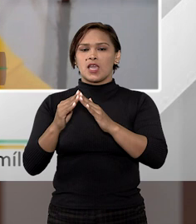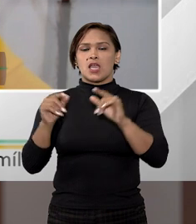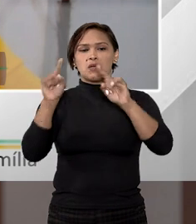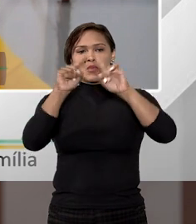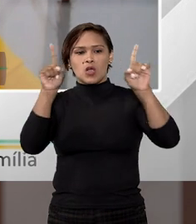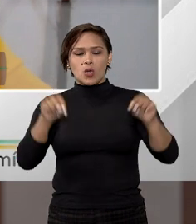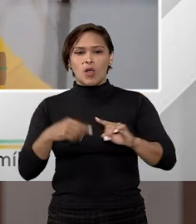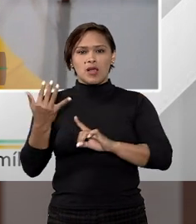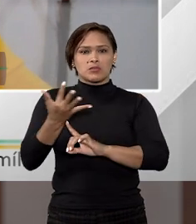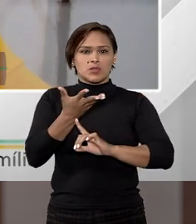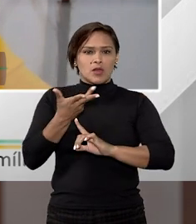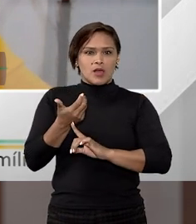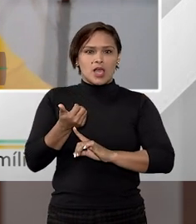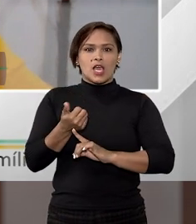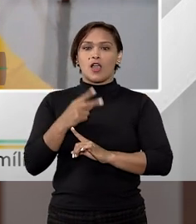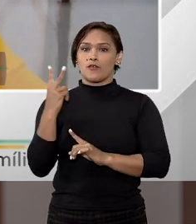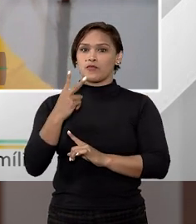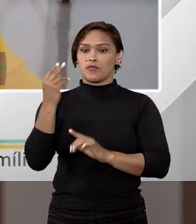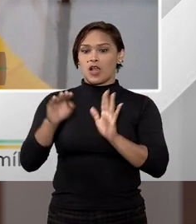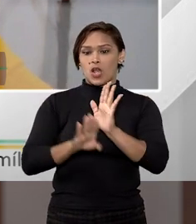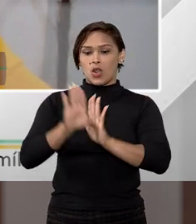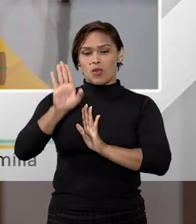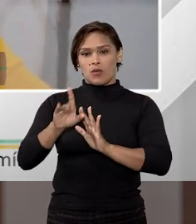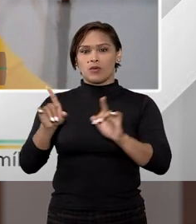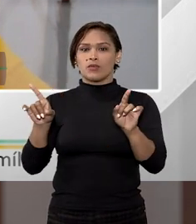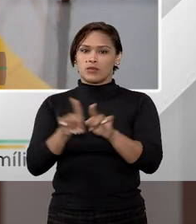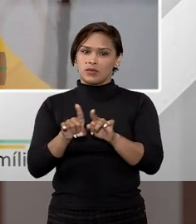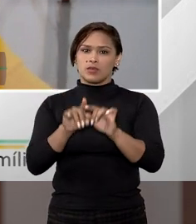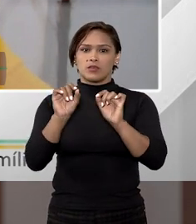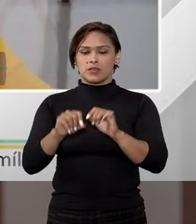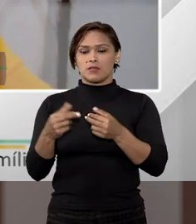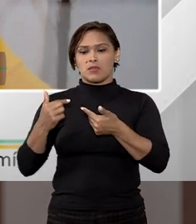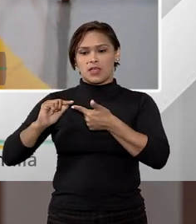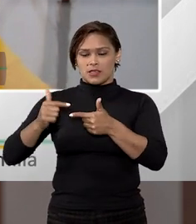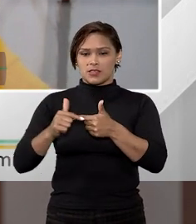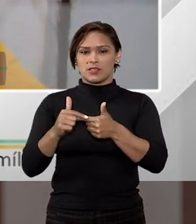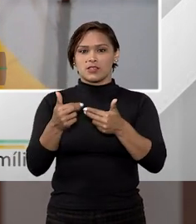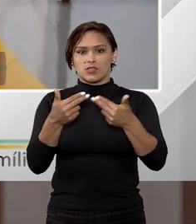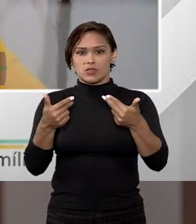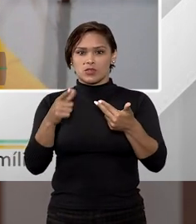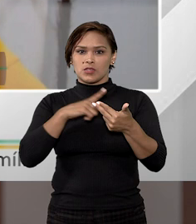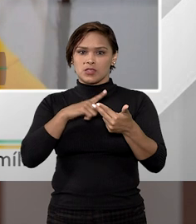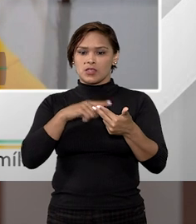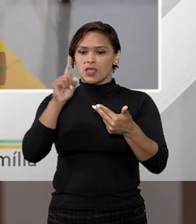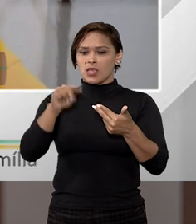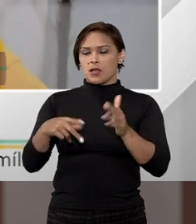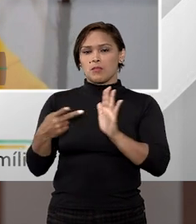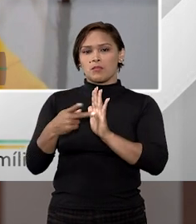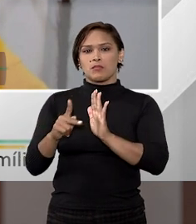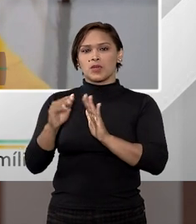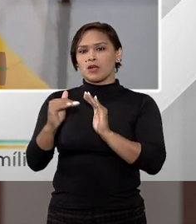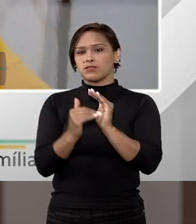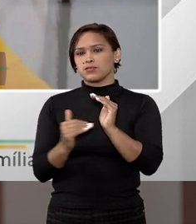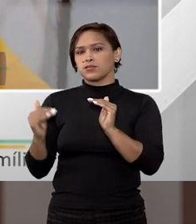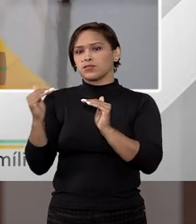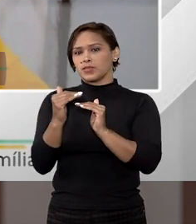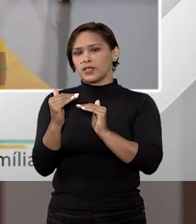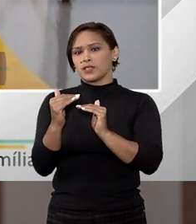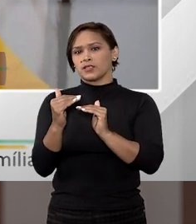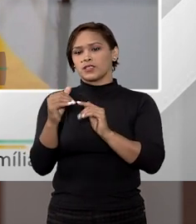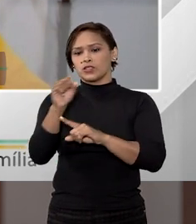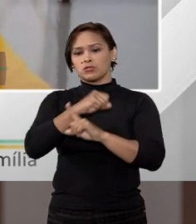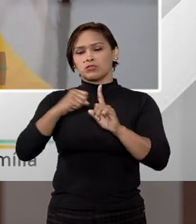quadro, uma obra de arte, algo de muito valor, e também que esses bens, eles sejam bens que não ultrapassam as